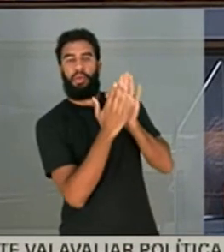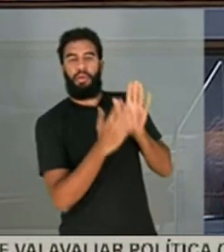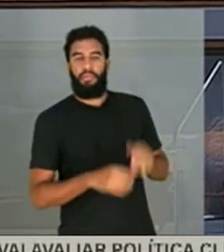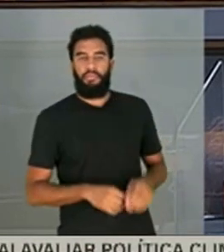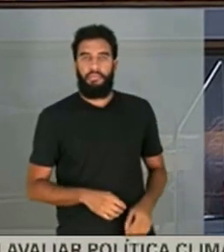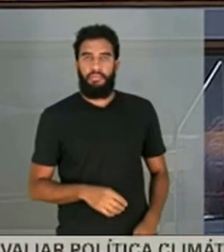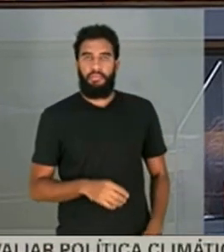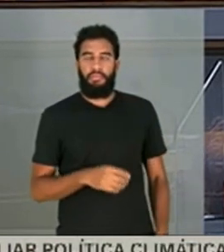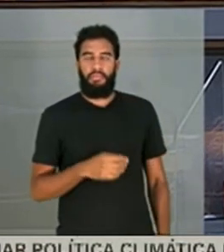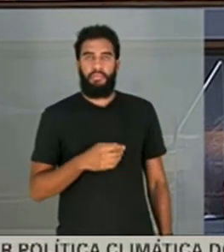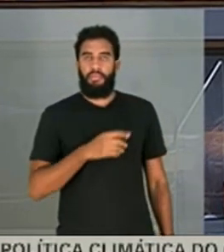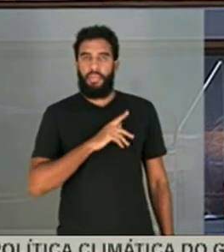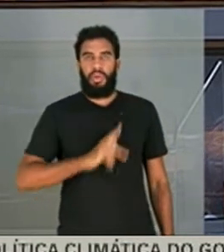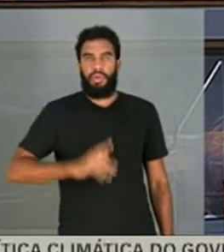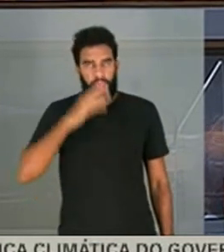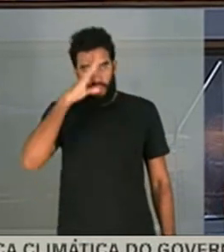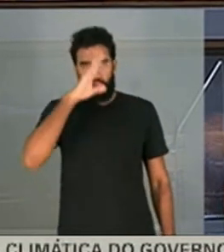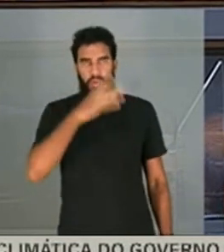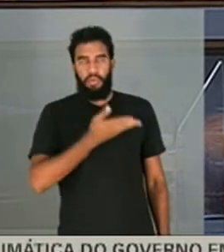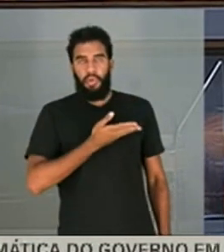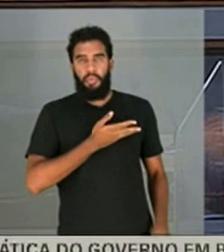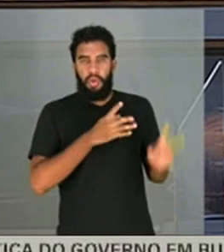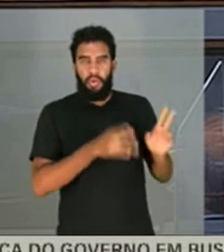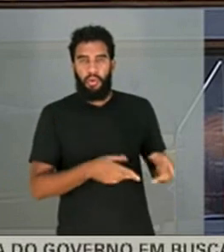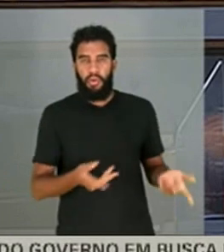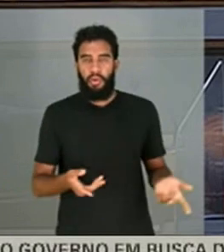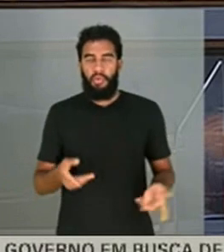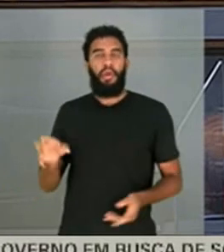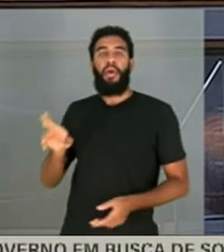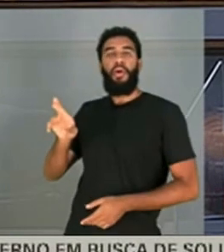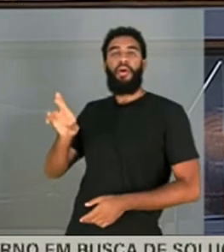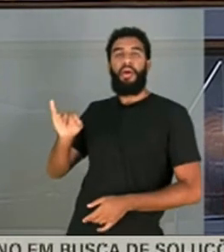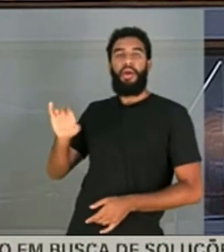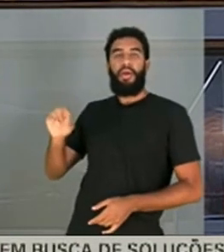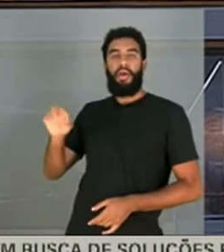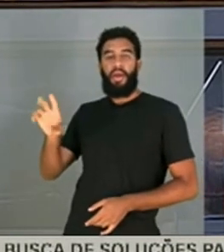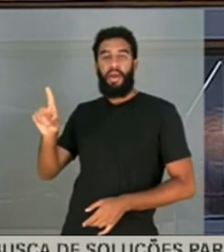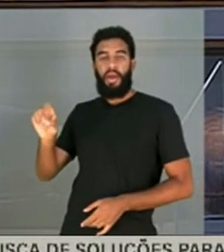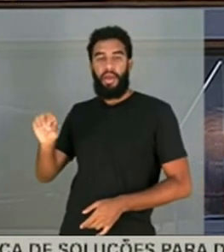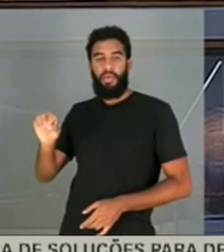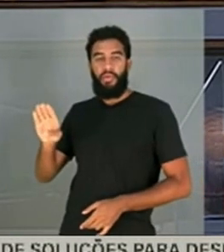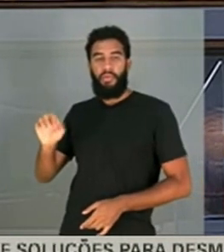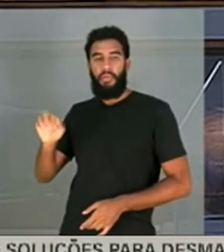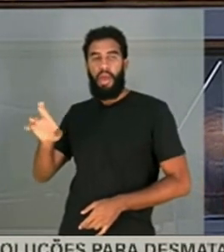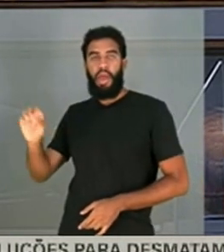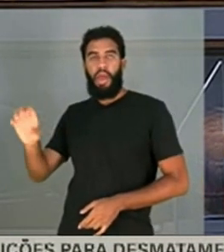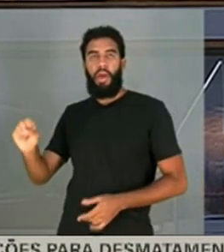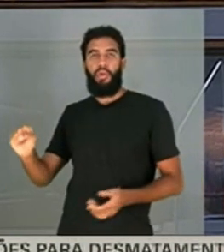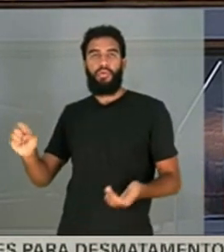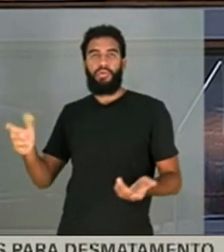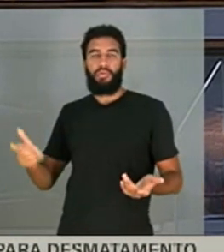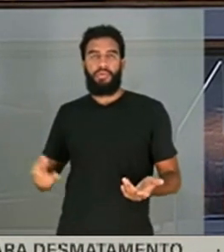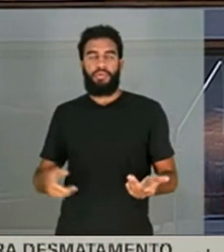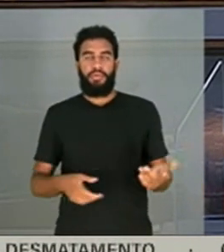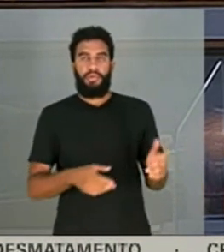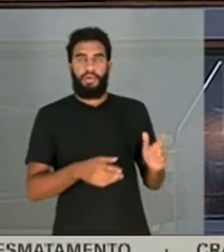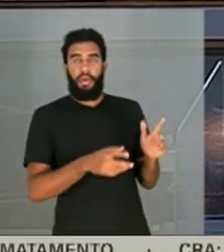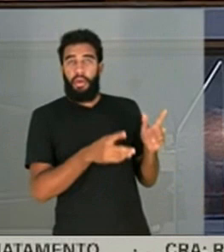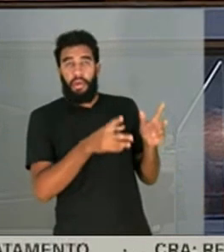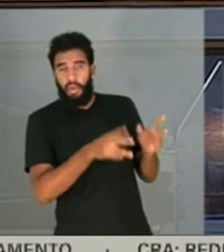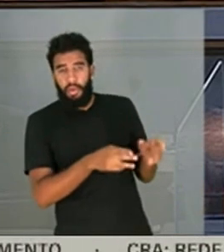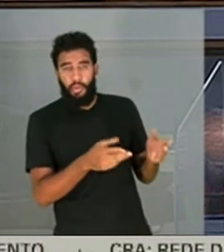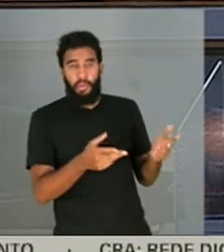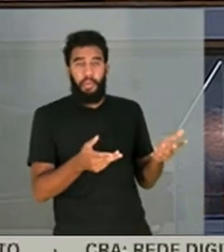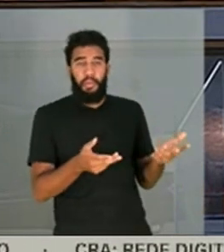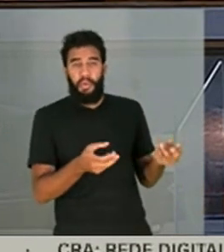é meu amigo como qualquer outro aqui. E como o Ricardo Barros. Olha, é igual porque também, é tão pouco que eu vejo